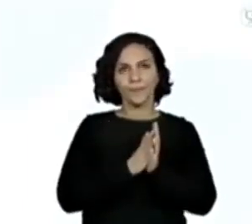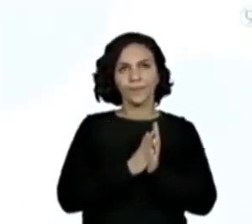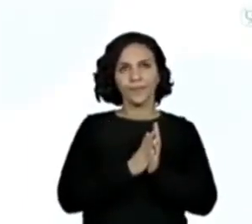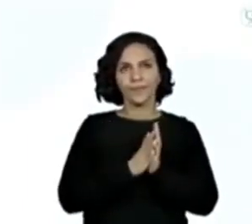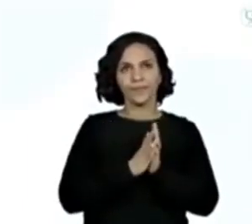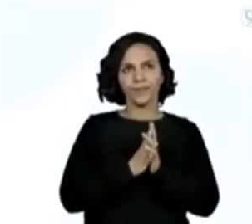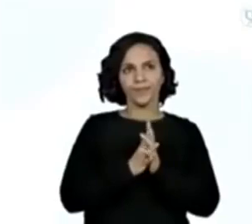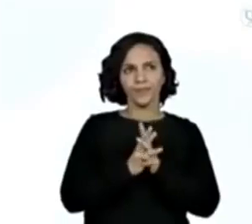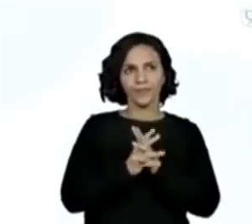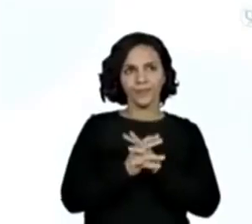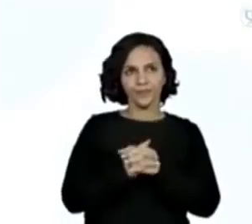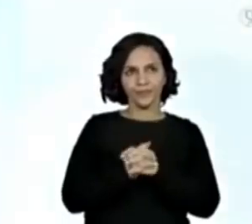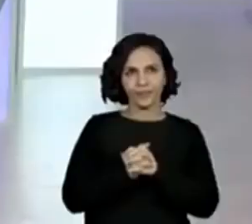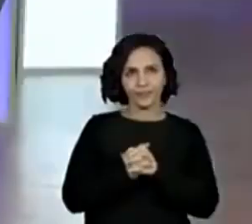ir.